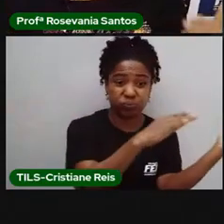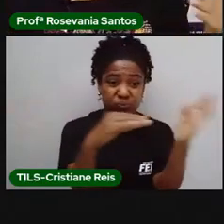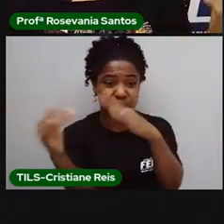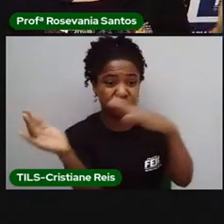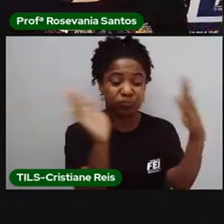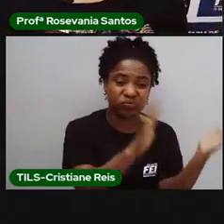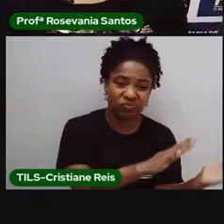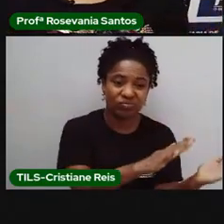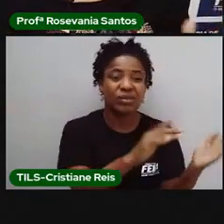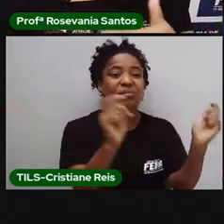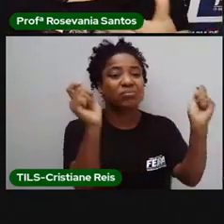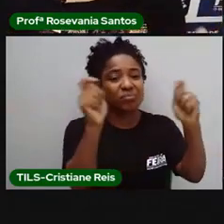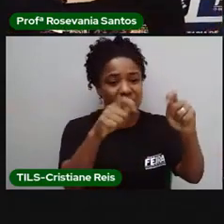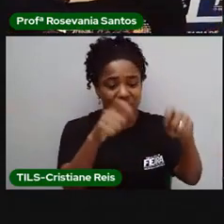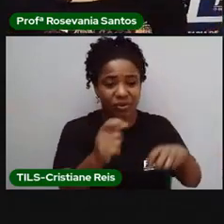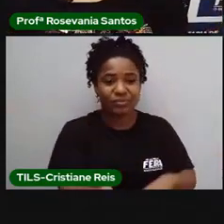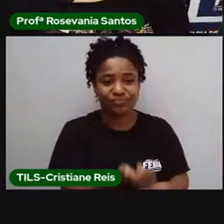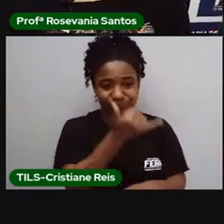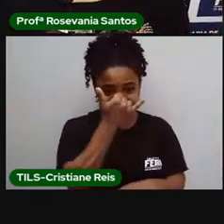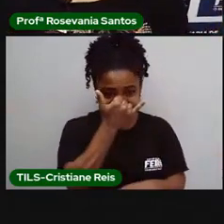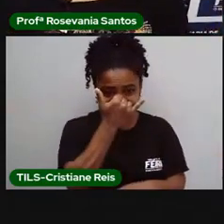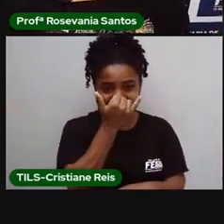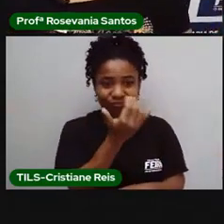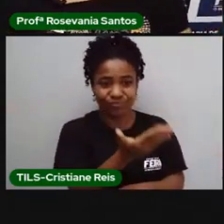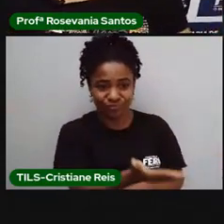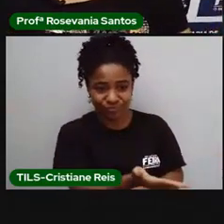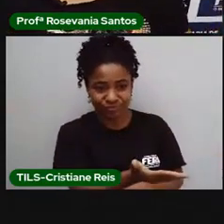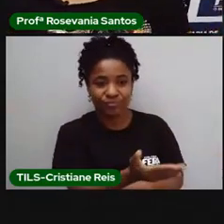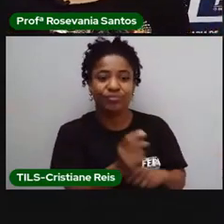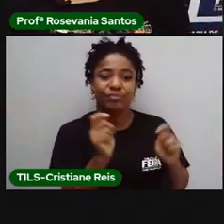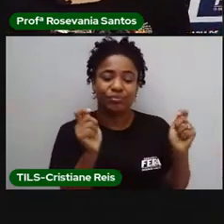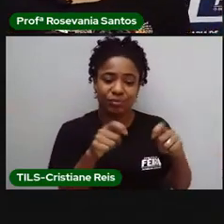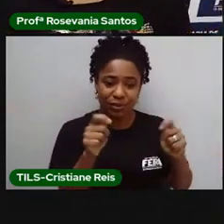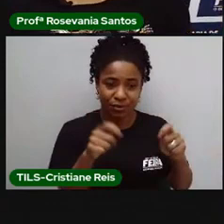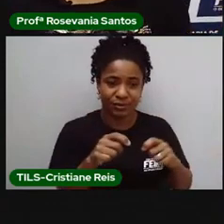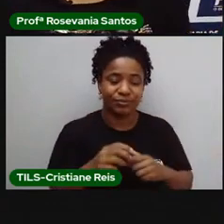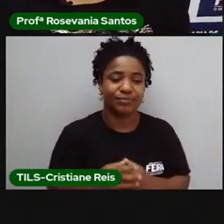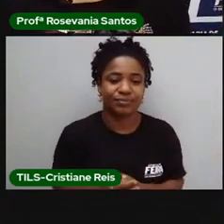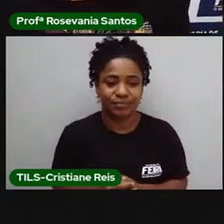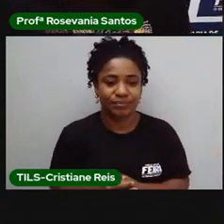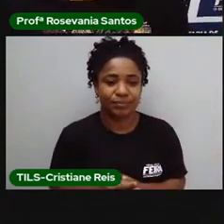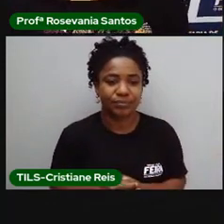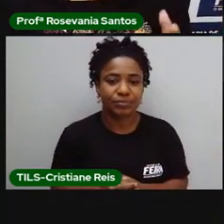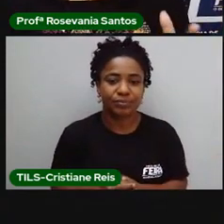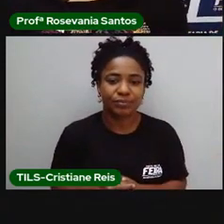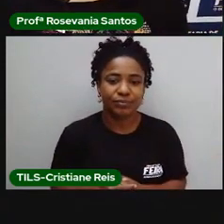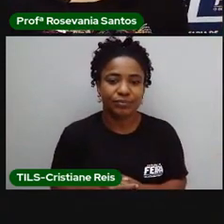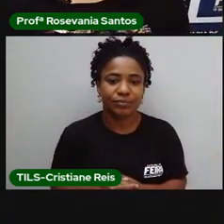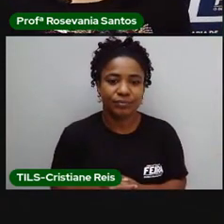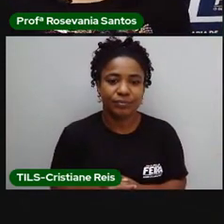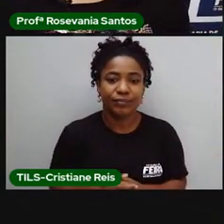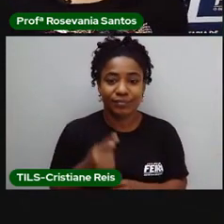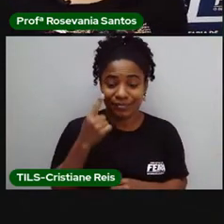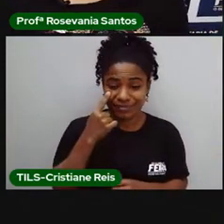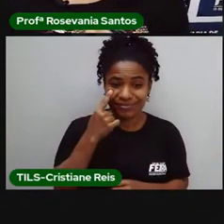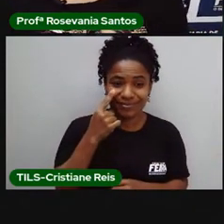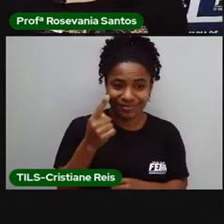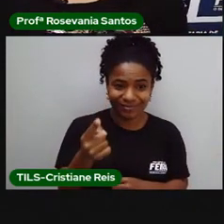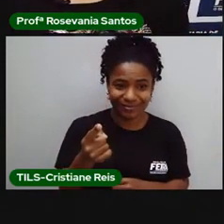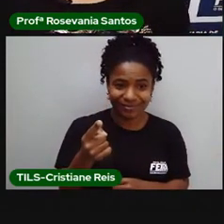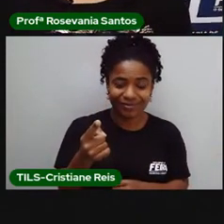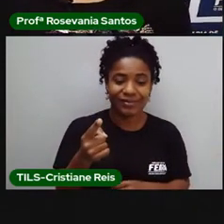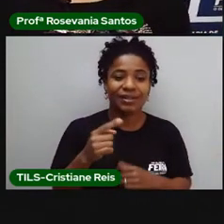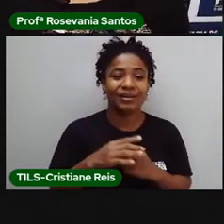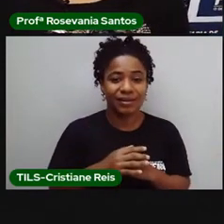pode interferir ali no clima daquele local, né. E aí, vocês estão observando, né,